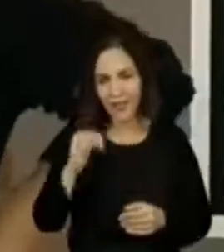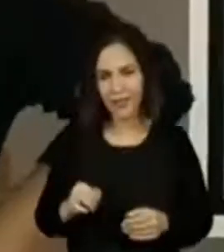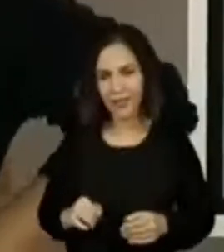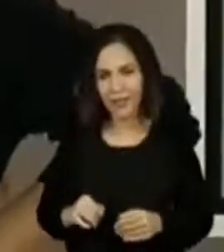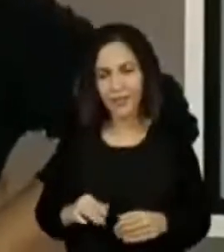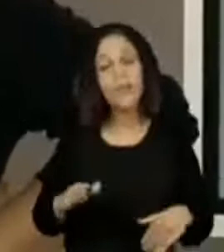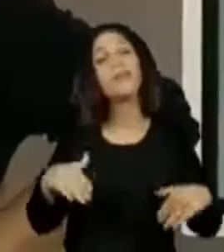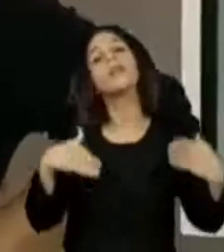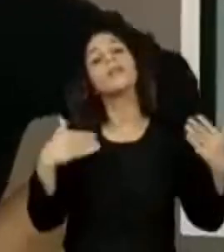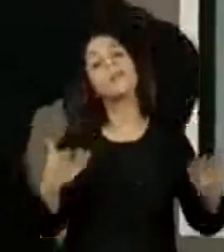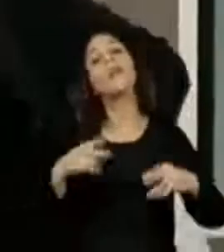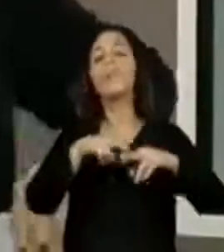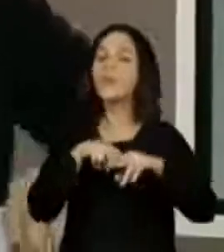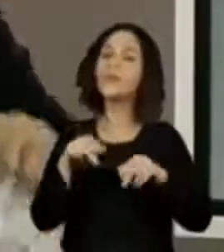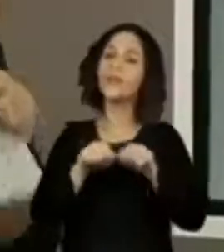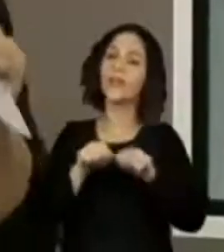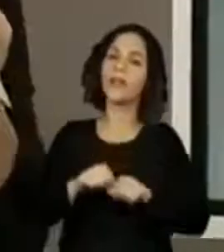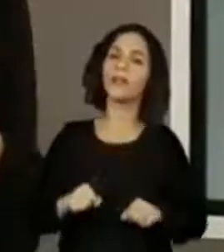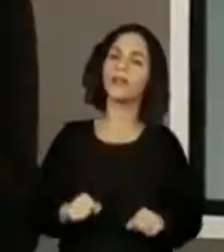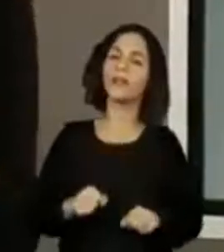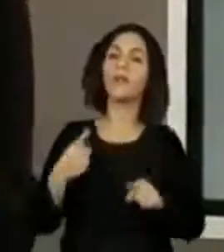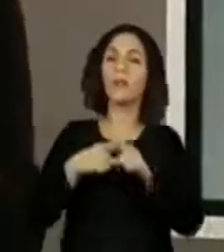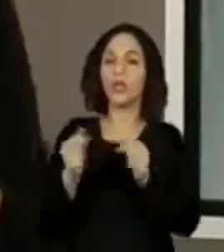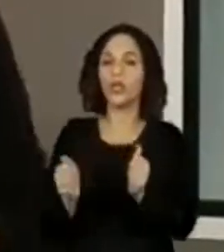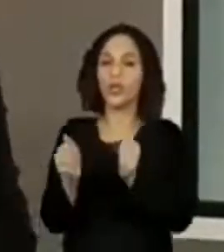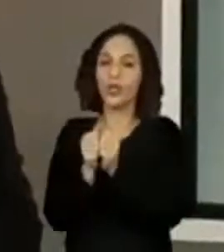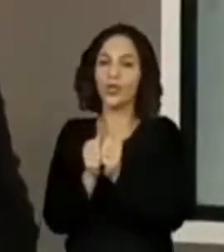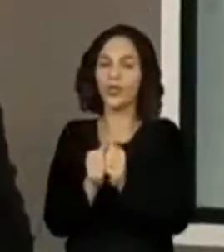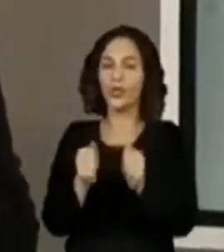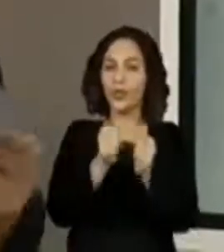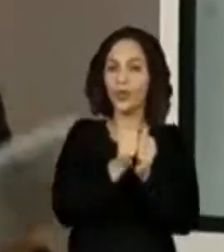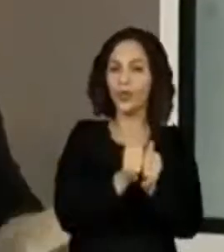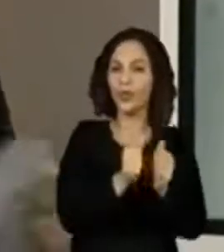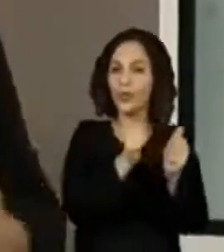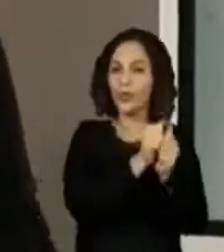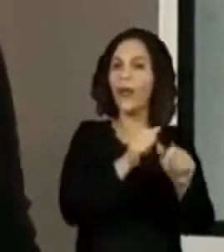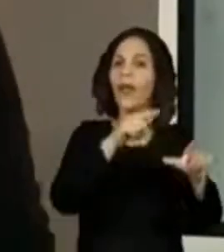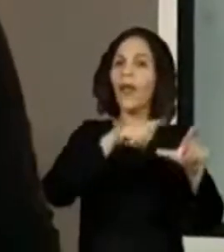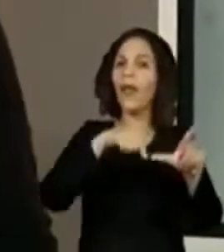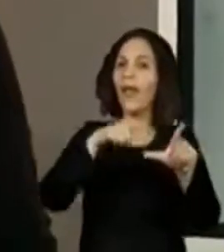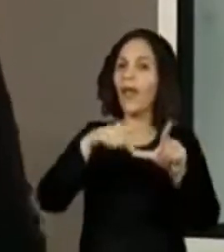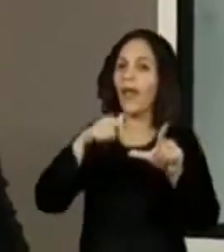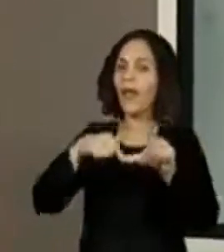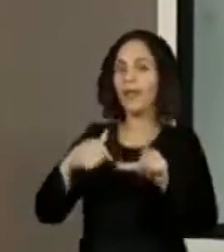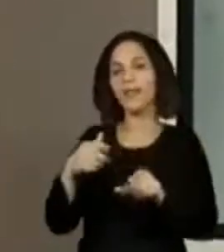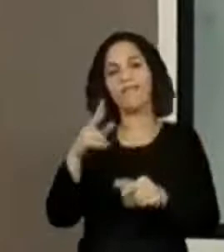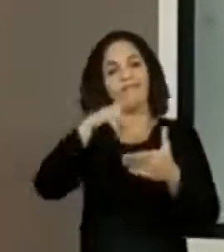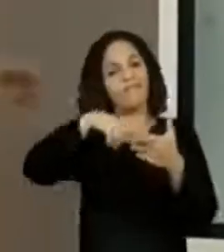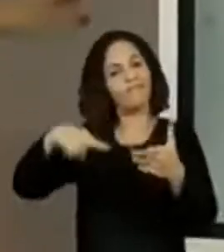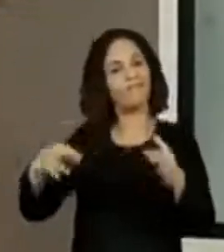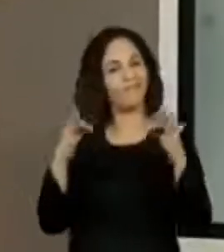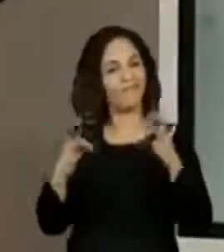Por isso que a gente faz. Porque a gente vai juntando as letrinhas para poder aprender a ler.